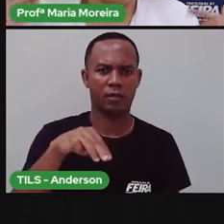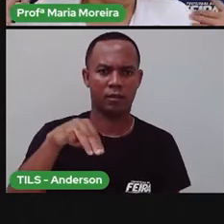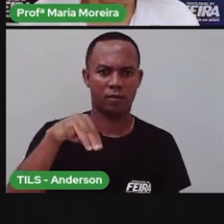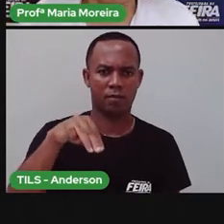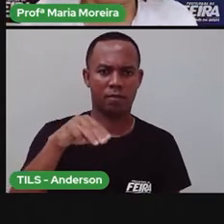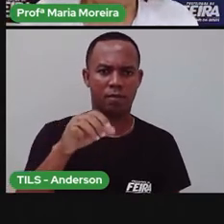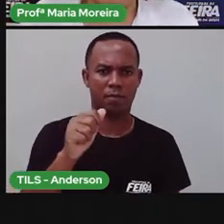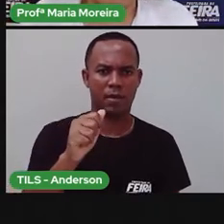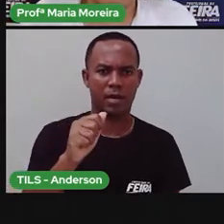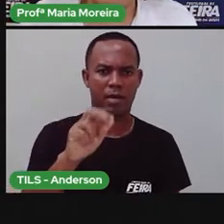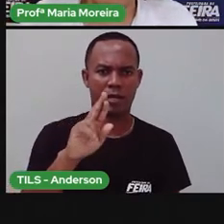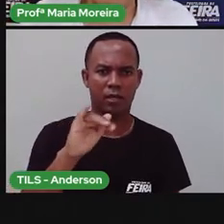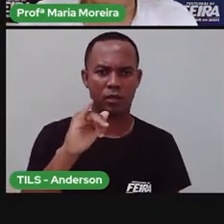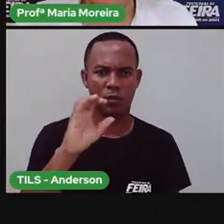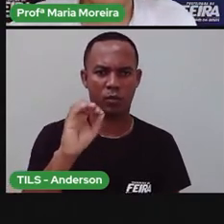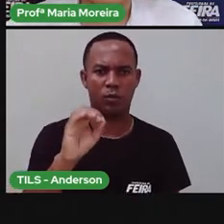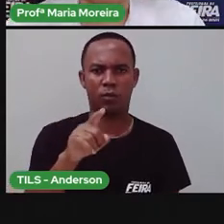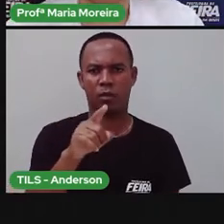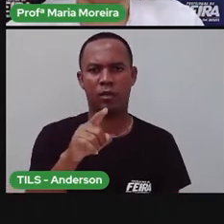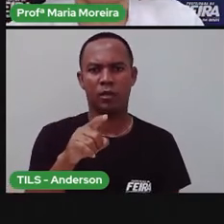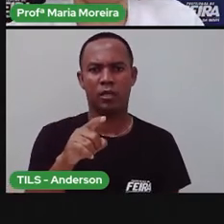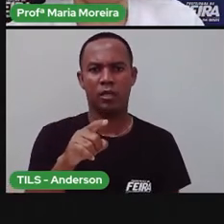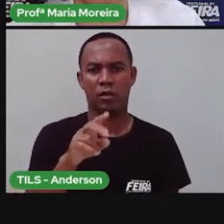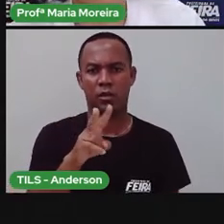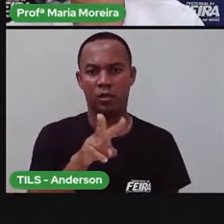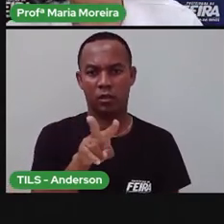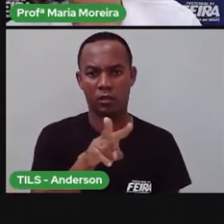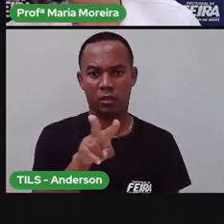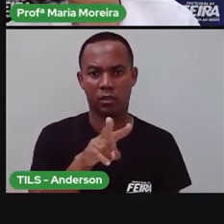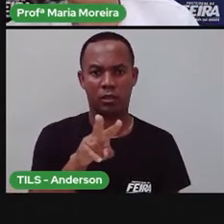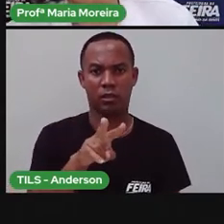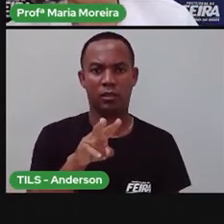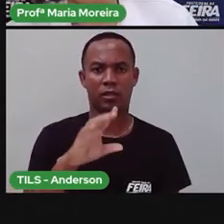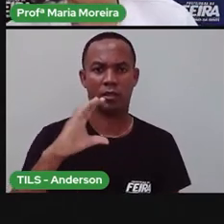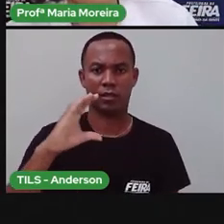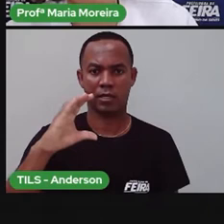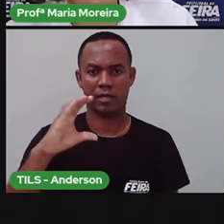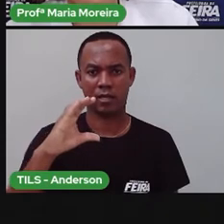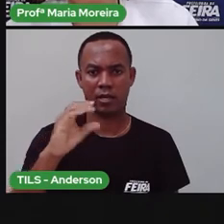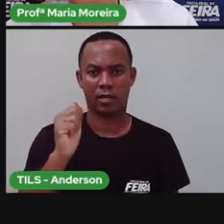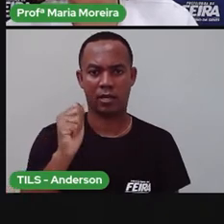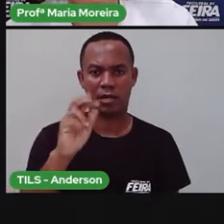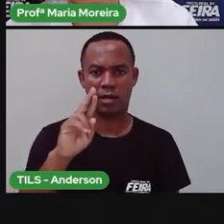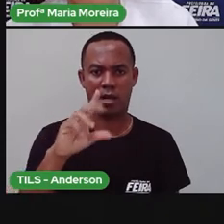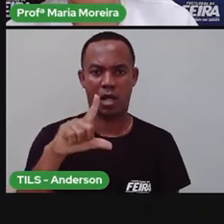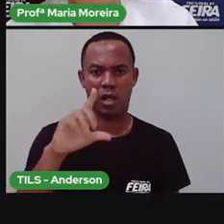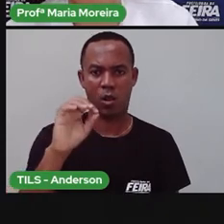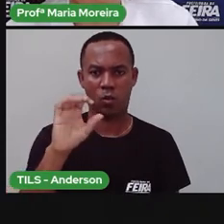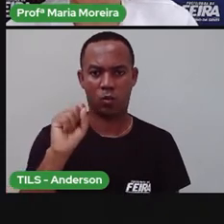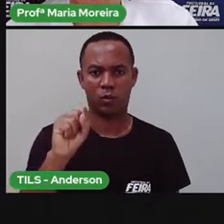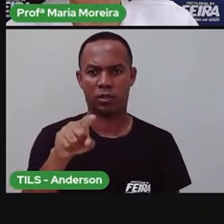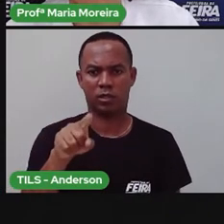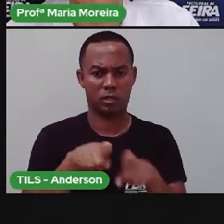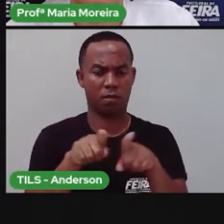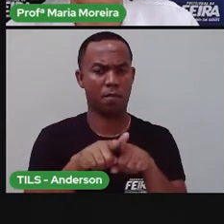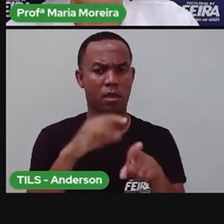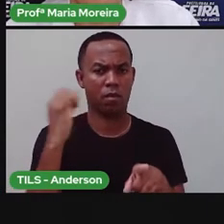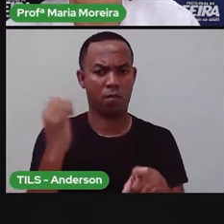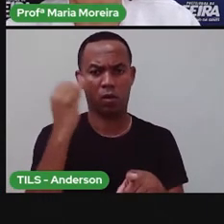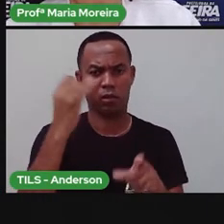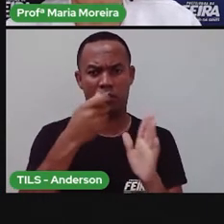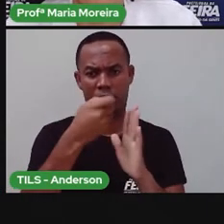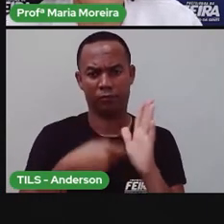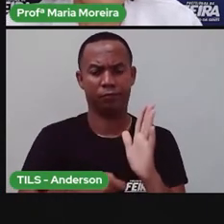vocês vão aprender muita coisa sobre essas pessoas. Certo? Então, Vinícius era uma pessoa muito, mas muito importante. Muito mesmo.